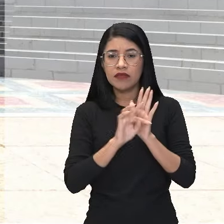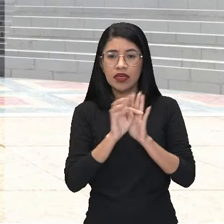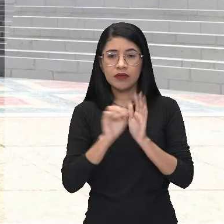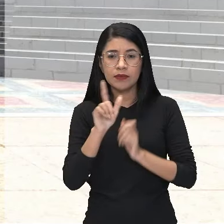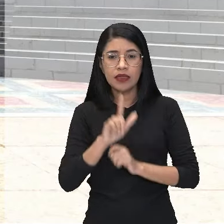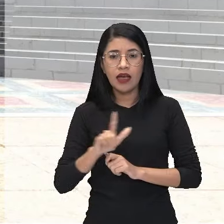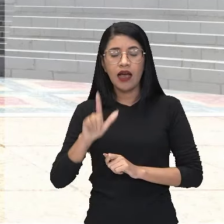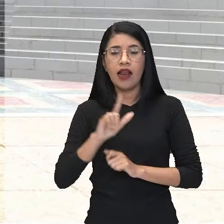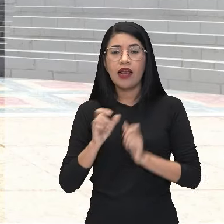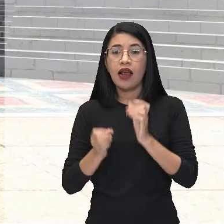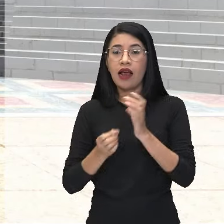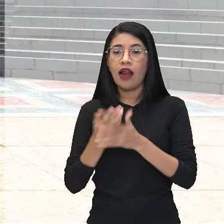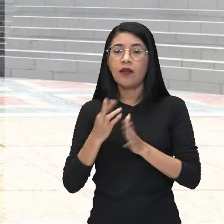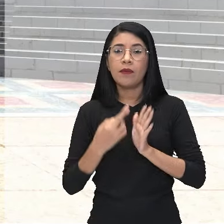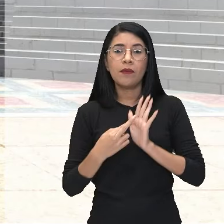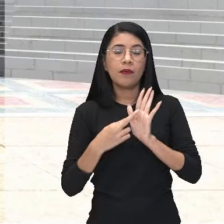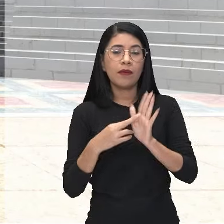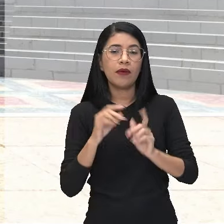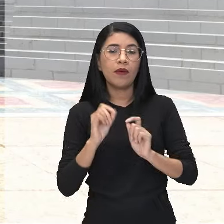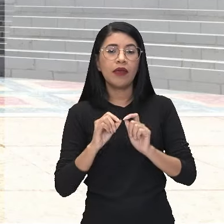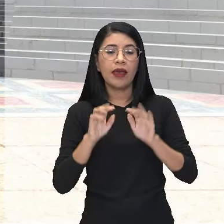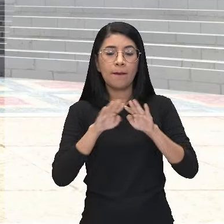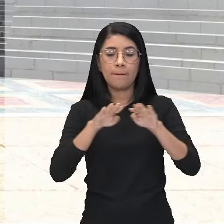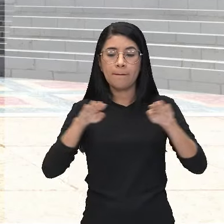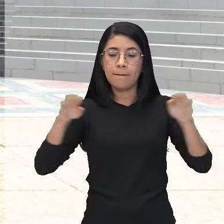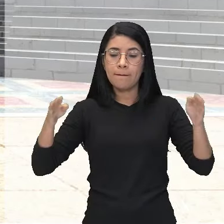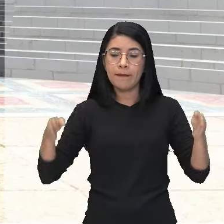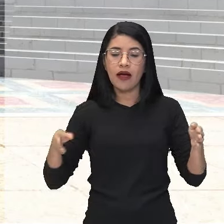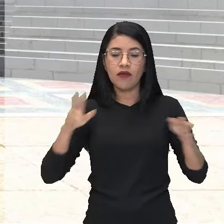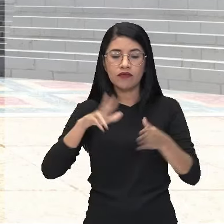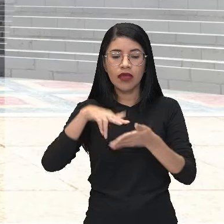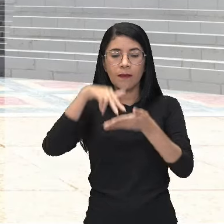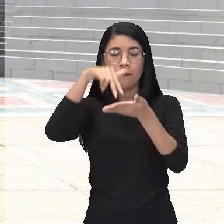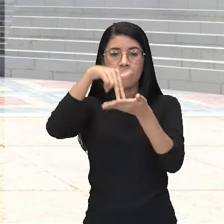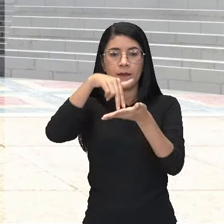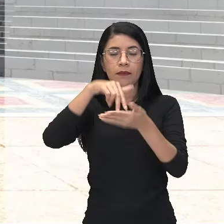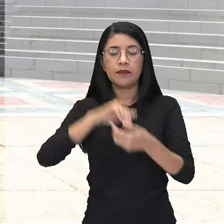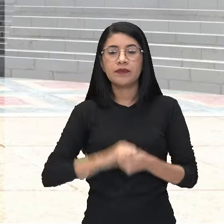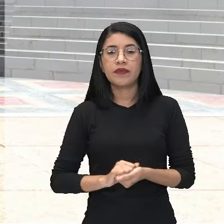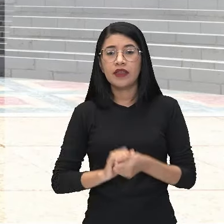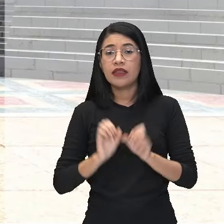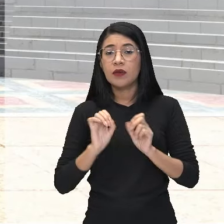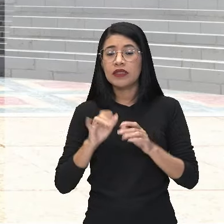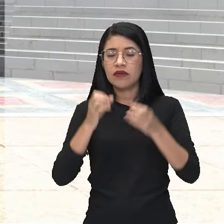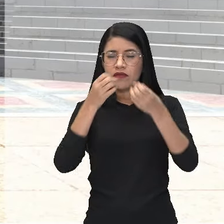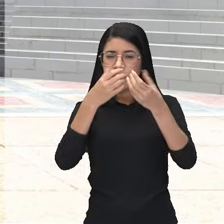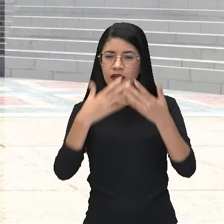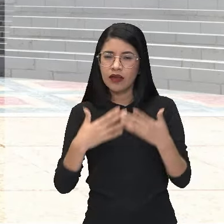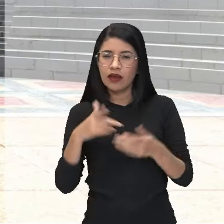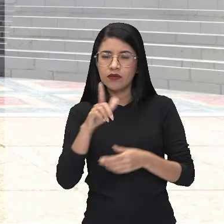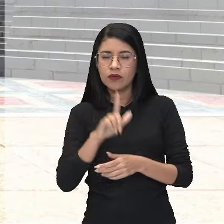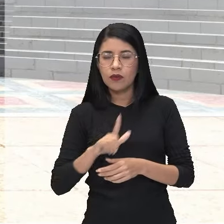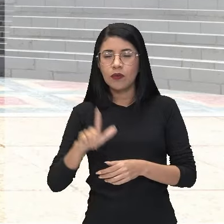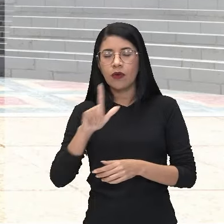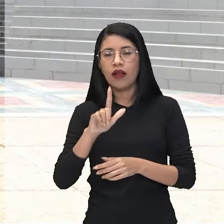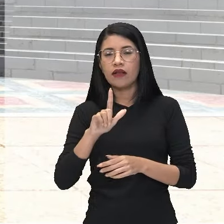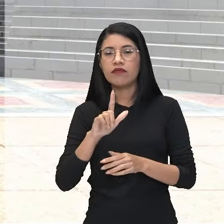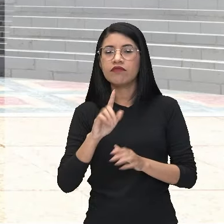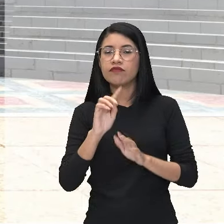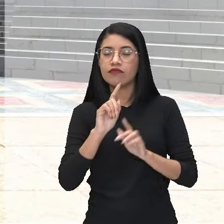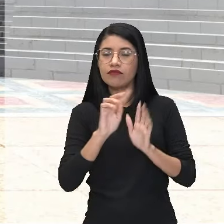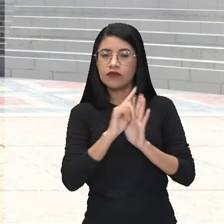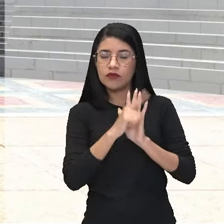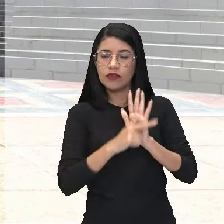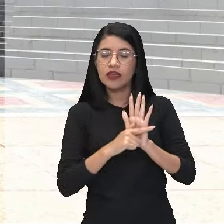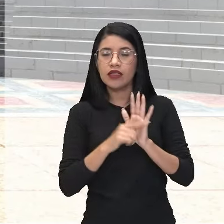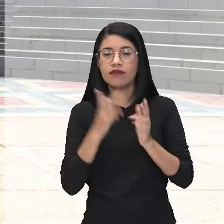feitos para serem representados no palco. Então, quando eu estou falando de gênero literário dramático,